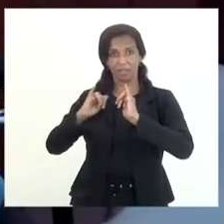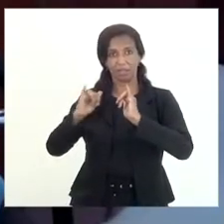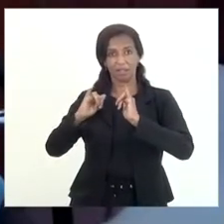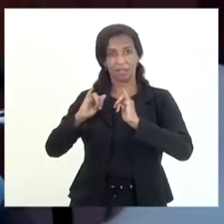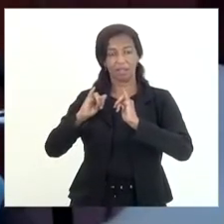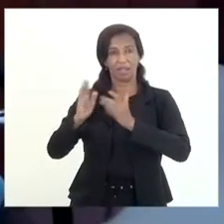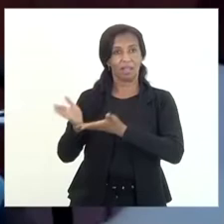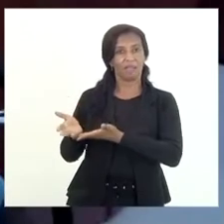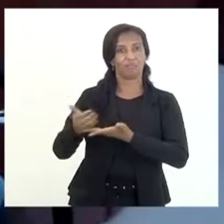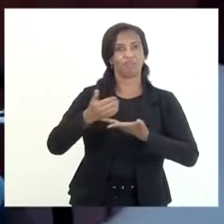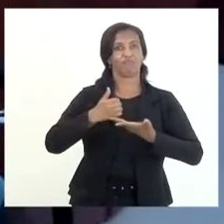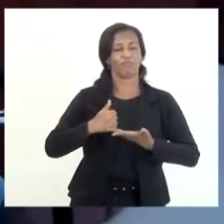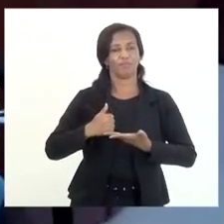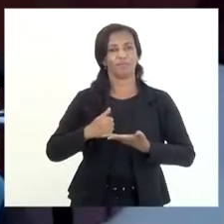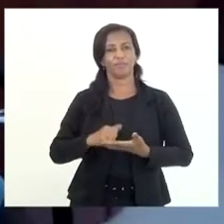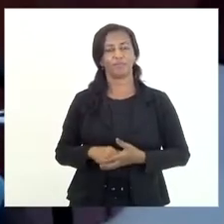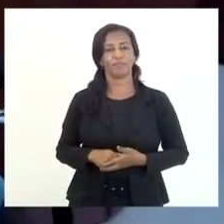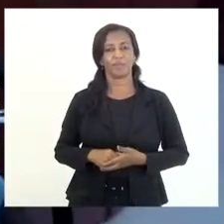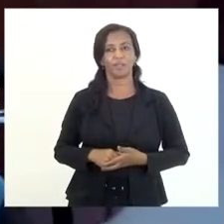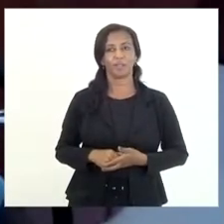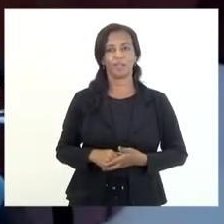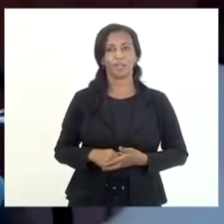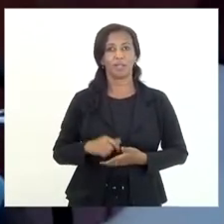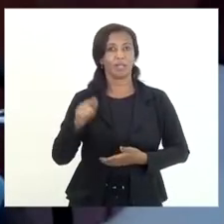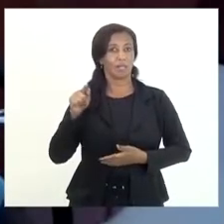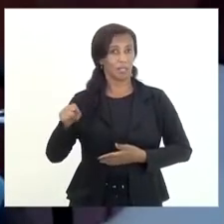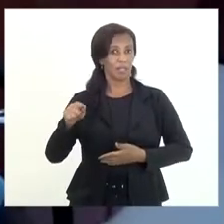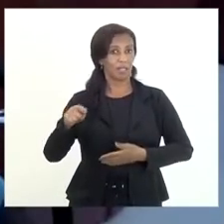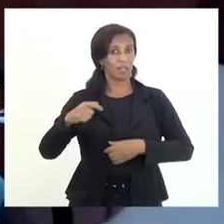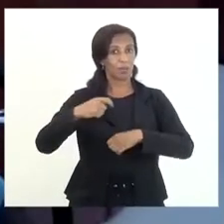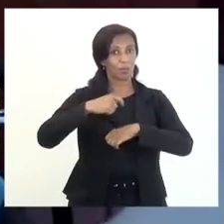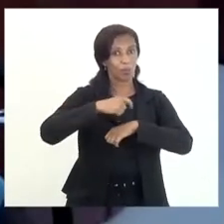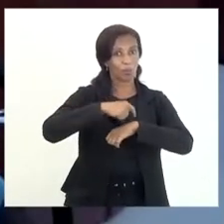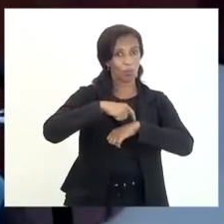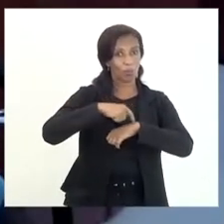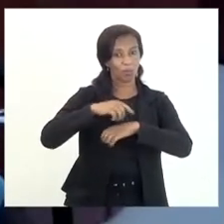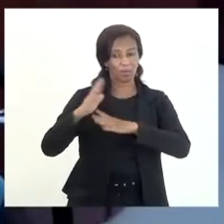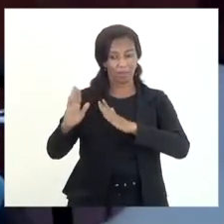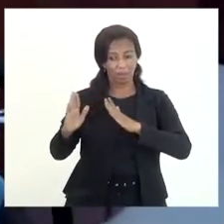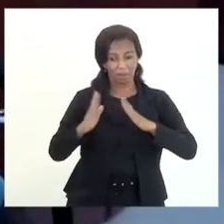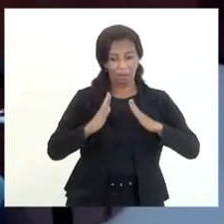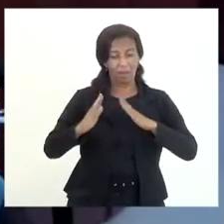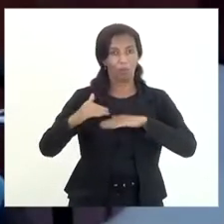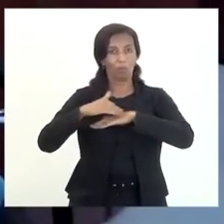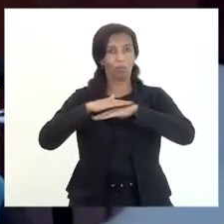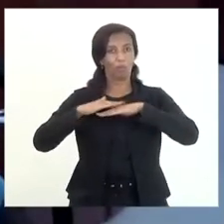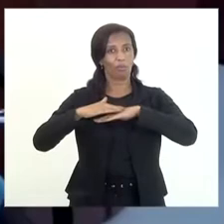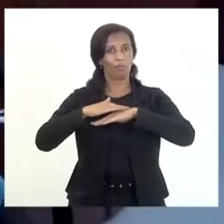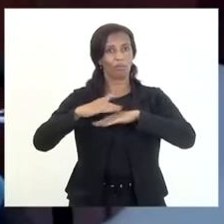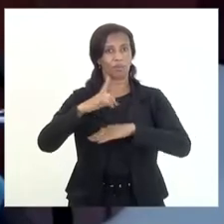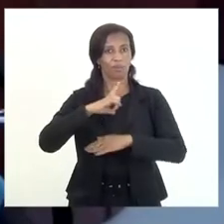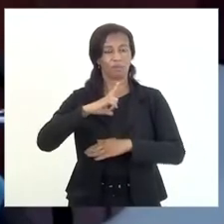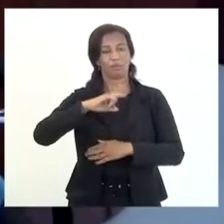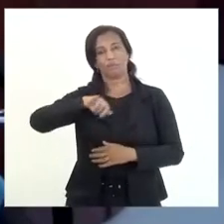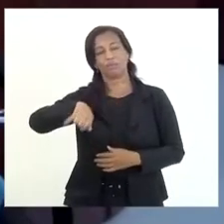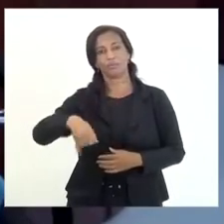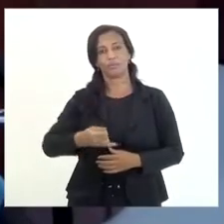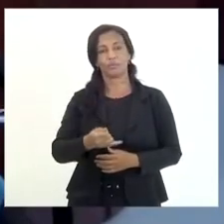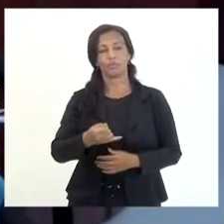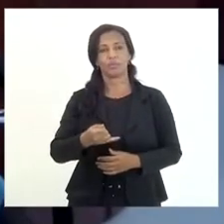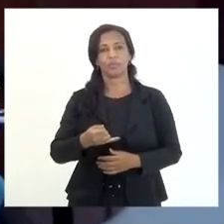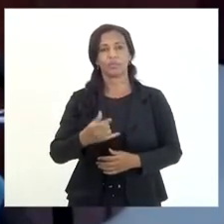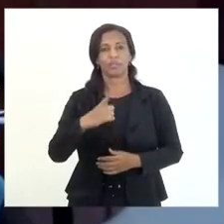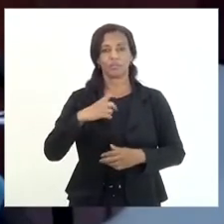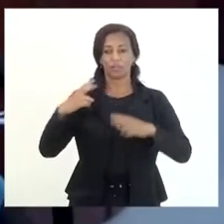recuperabilidade e na naquele primeiro momento naquela primeira conversa que a gente teve oportunidade de